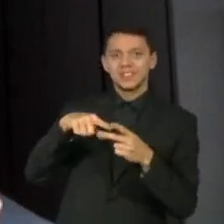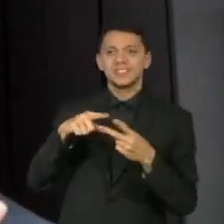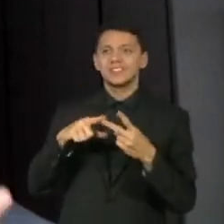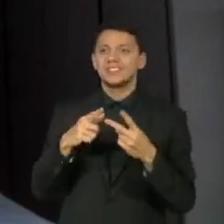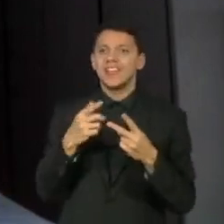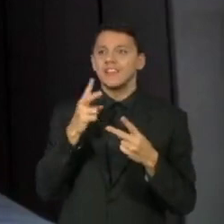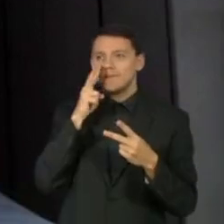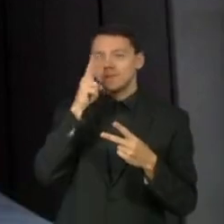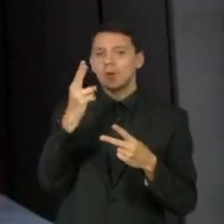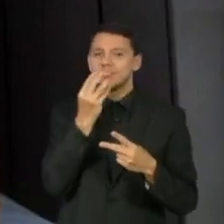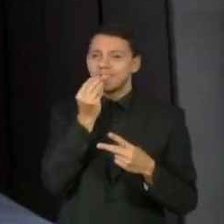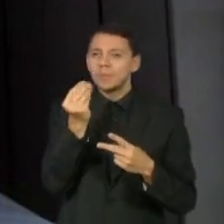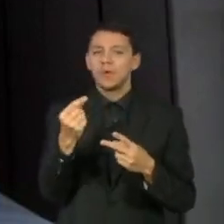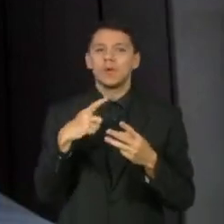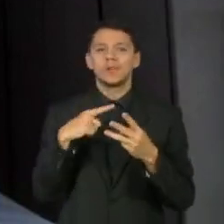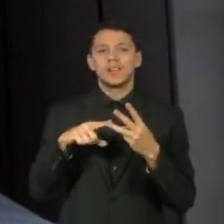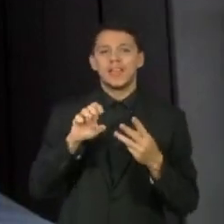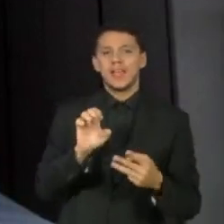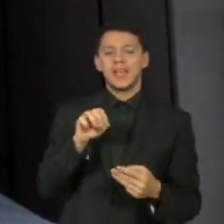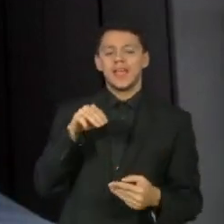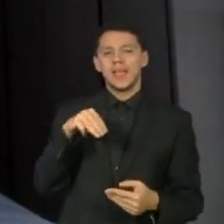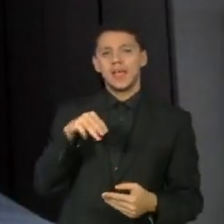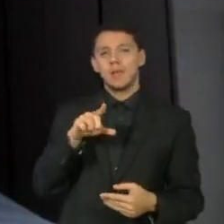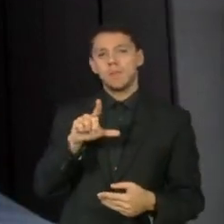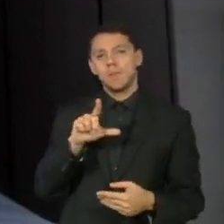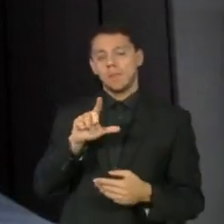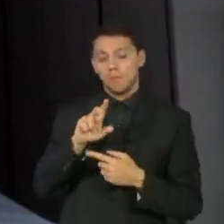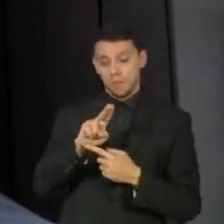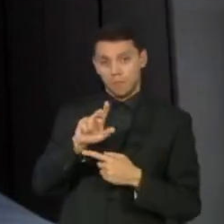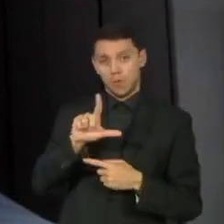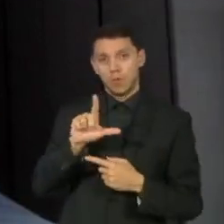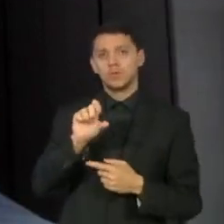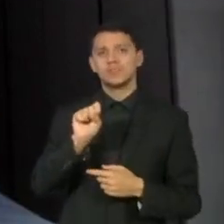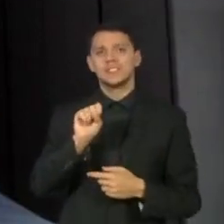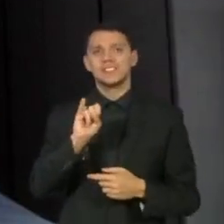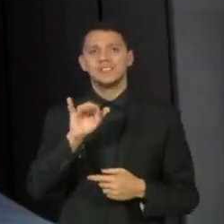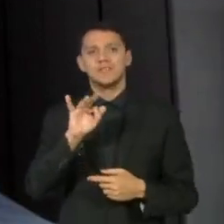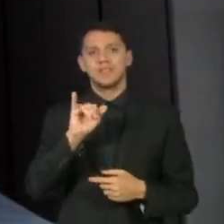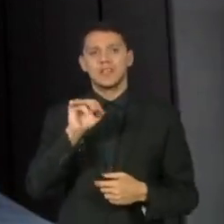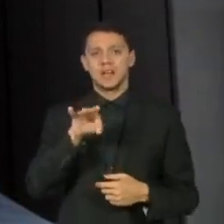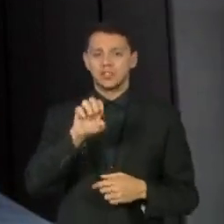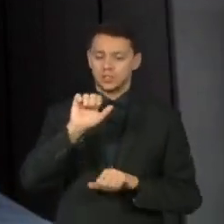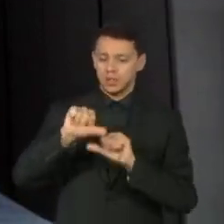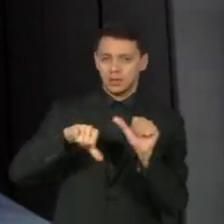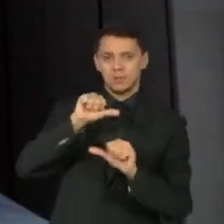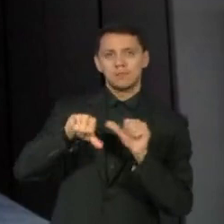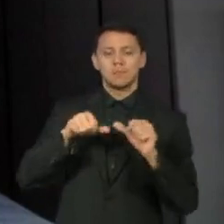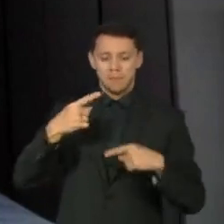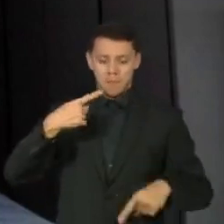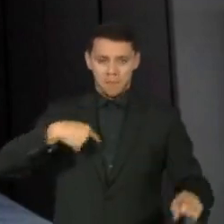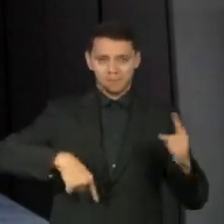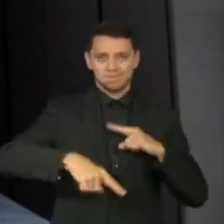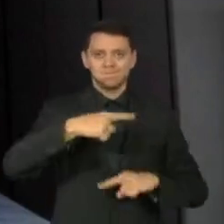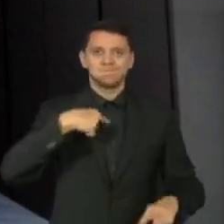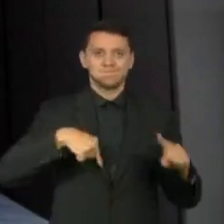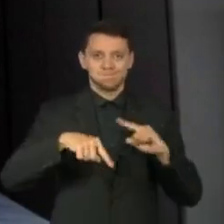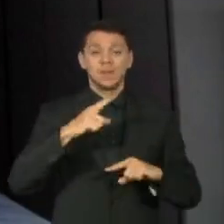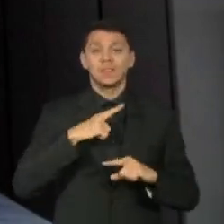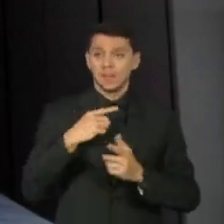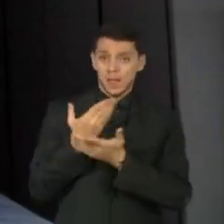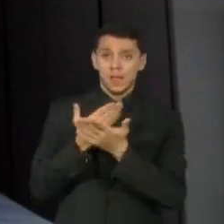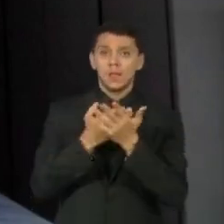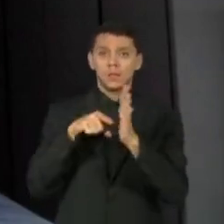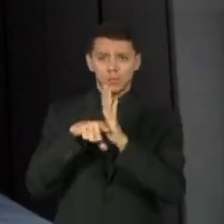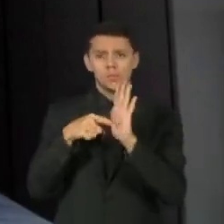com emulsificantes, mostrando alterações metabólicas. A gente tem muitos estudos com crianças, mostrando alteração de